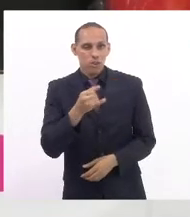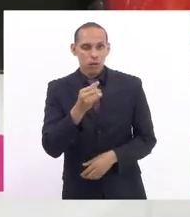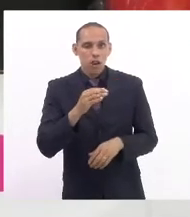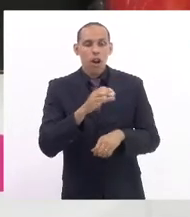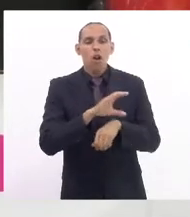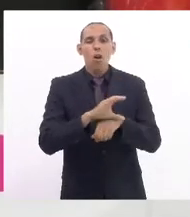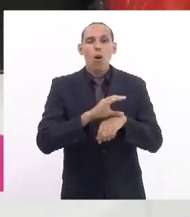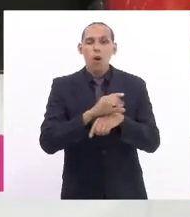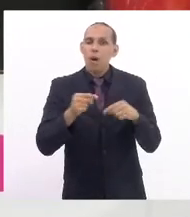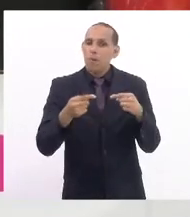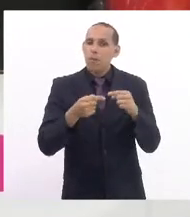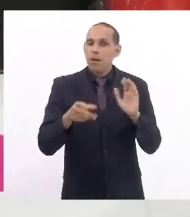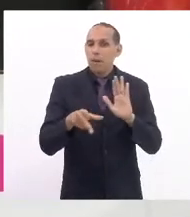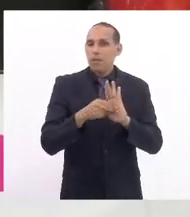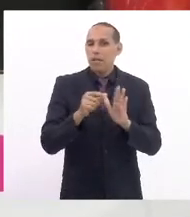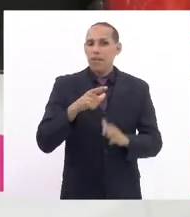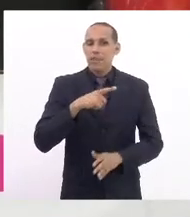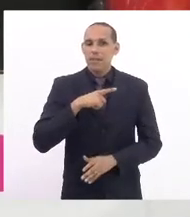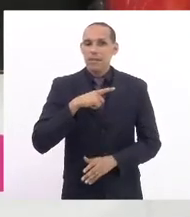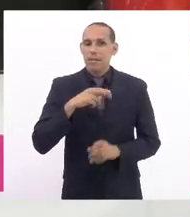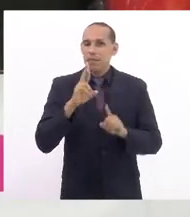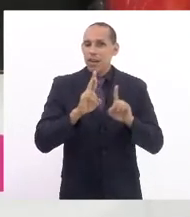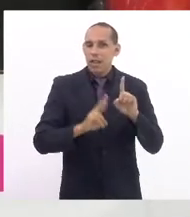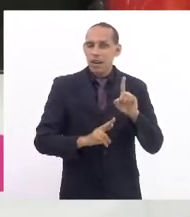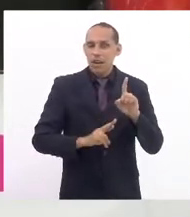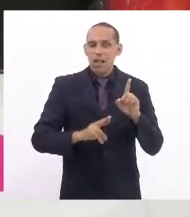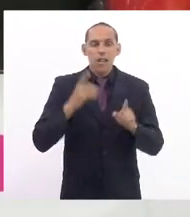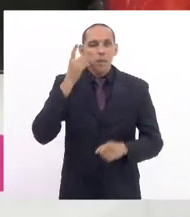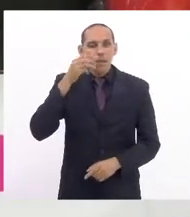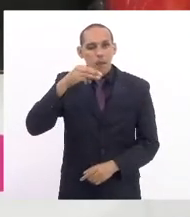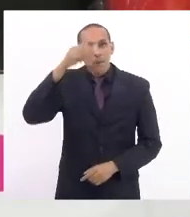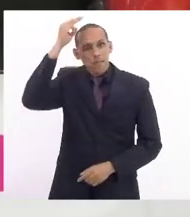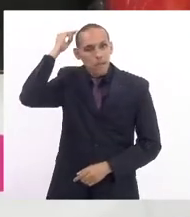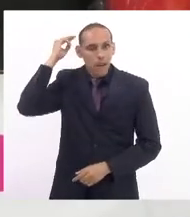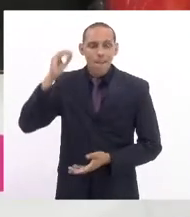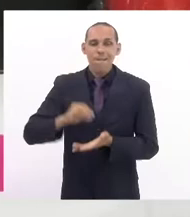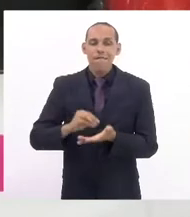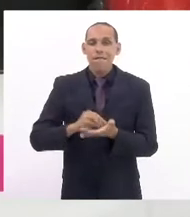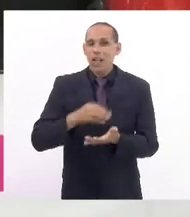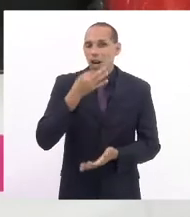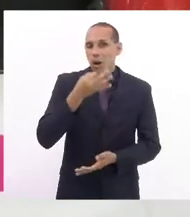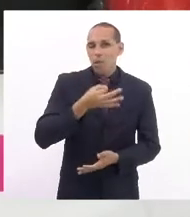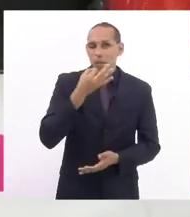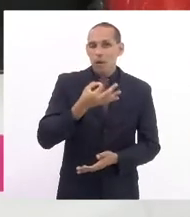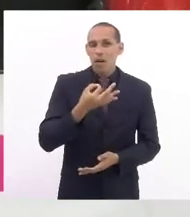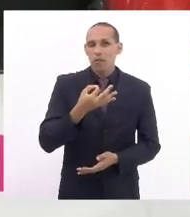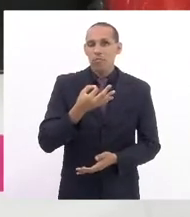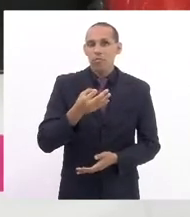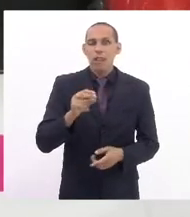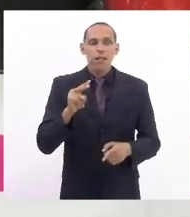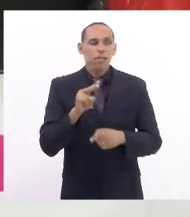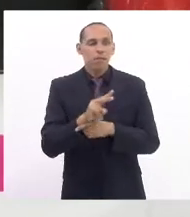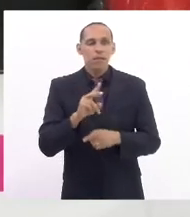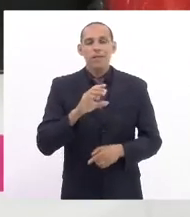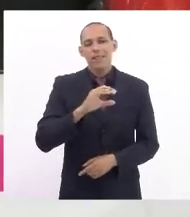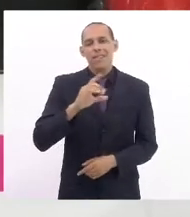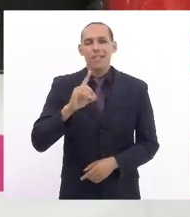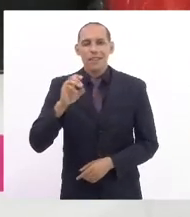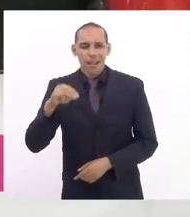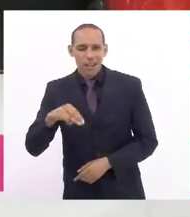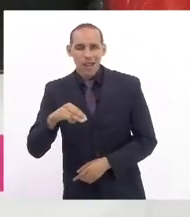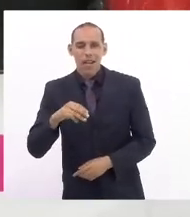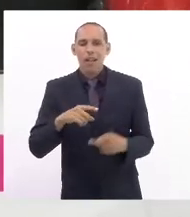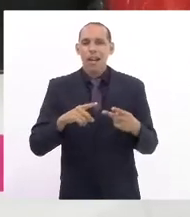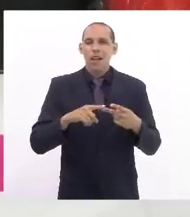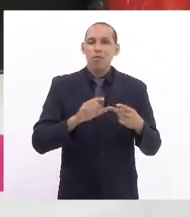com emendas. Relator, deputado Márcio Pacheco. Pendente de pareceres das Comissões de Defesa e Direito da Mulher, Segurança Pública,